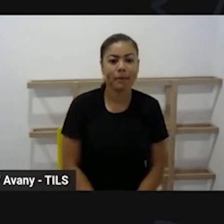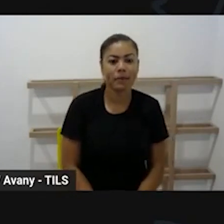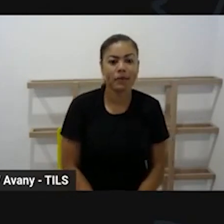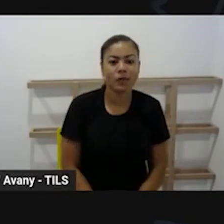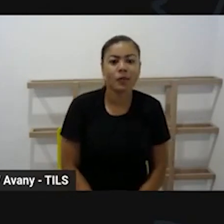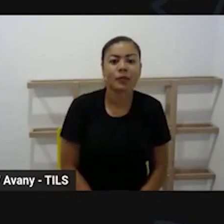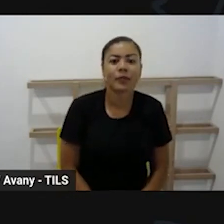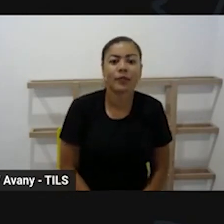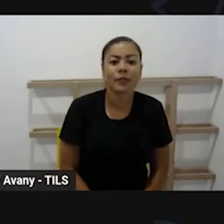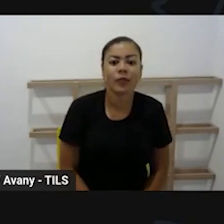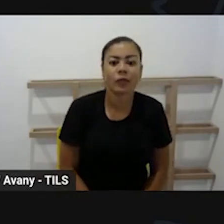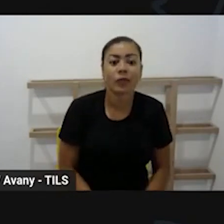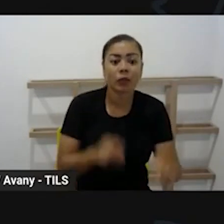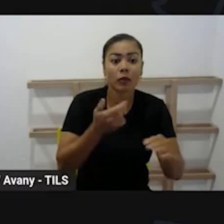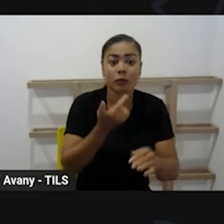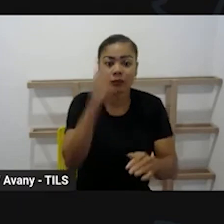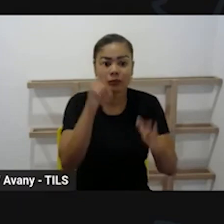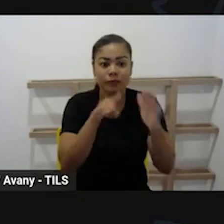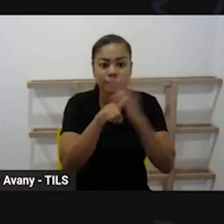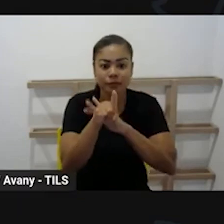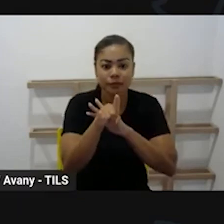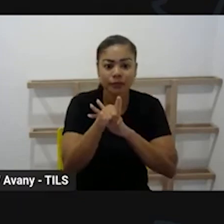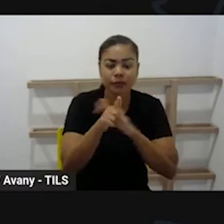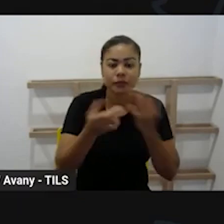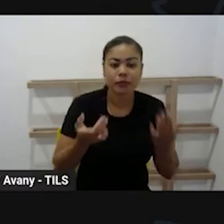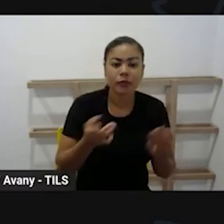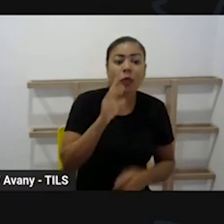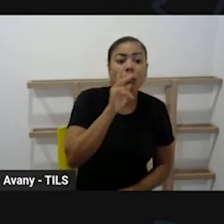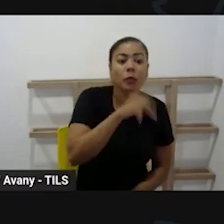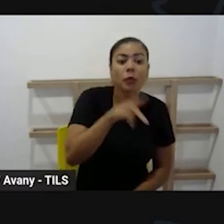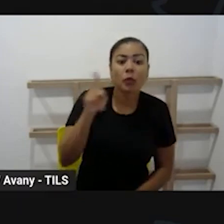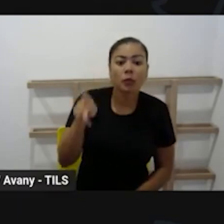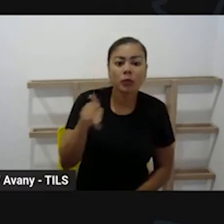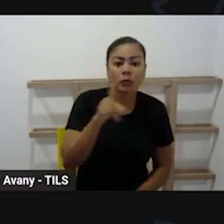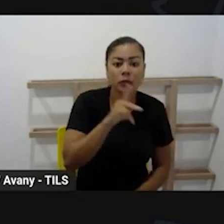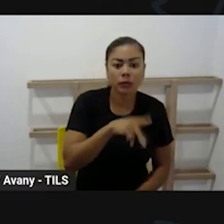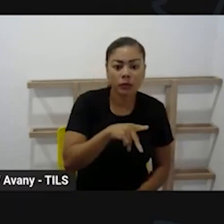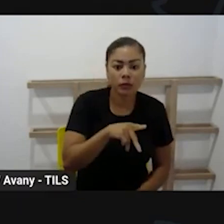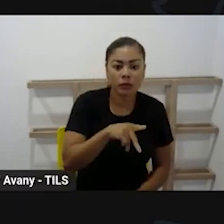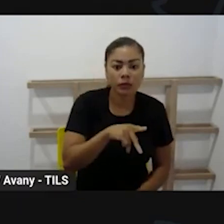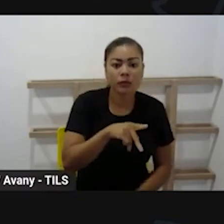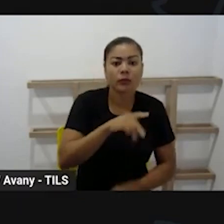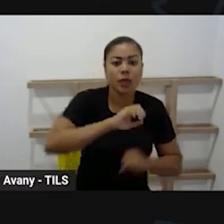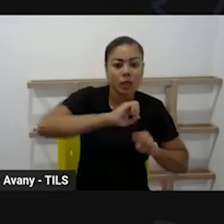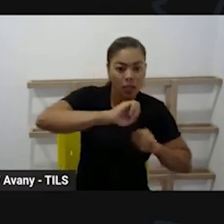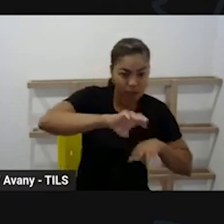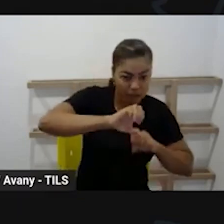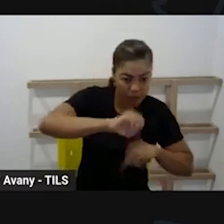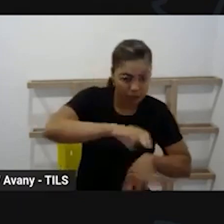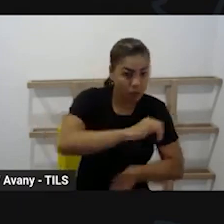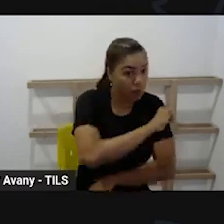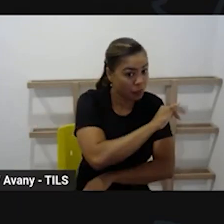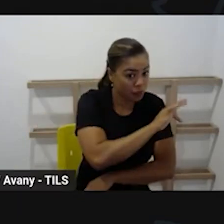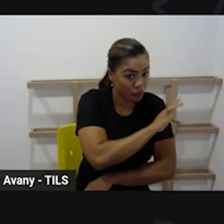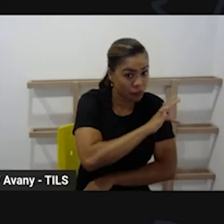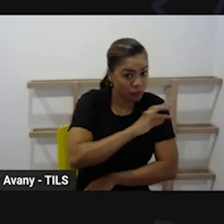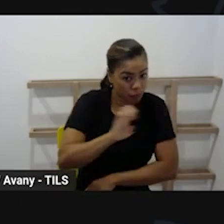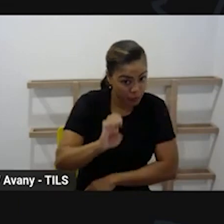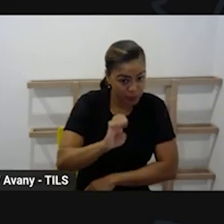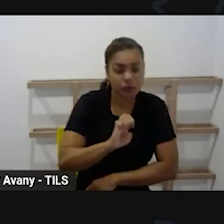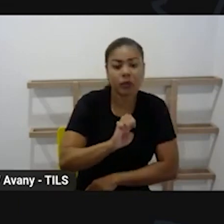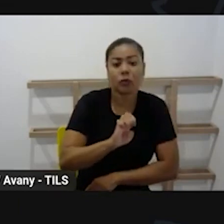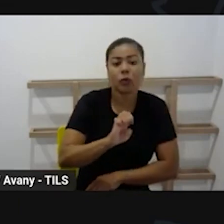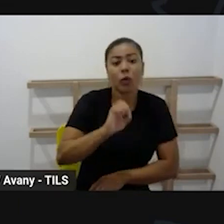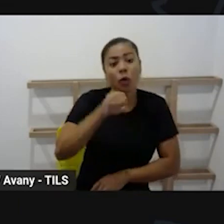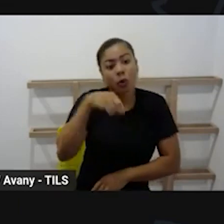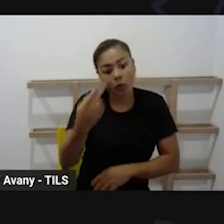a outra pergunta é como é que fica o professor que divide entre o ensino fundamental e a educação infantil aí o professor vai ter que seguir